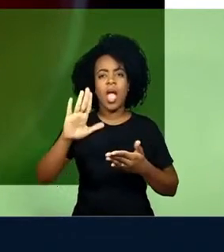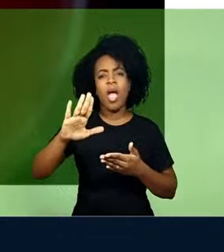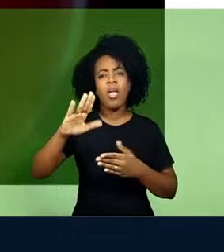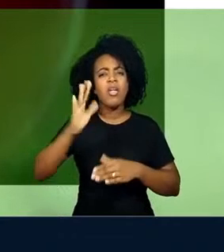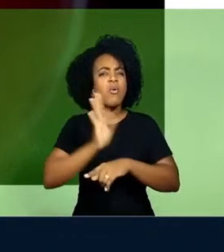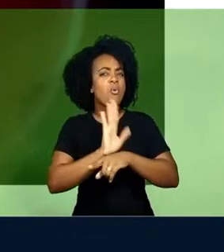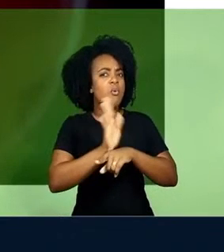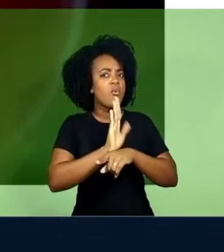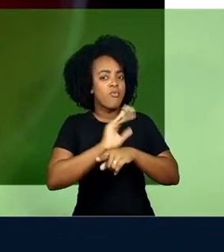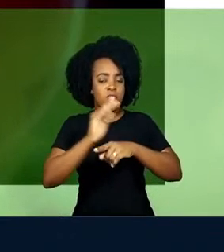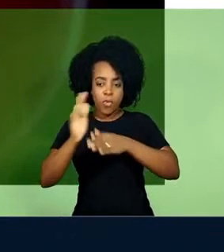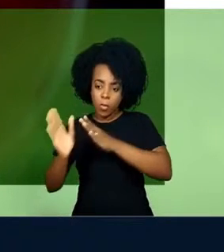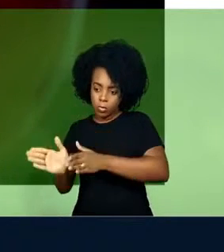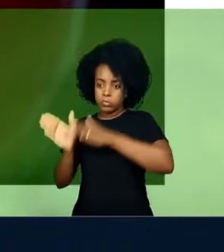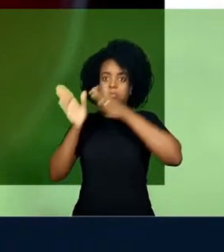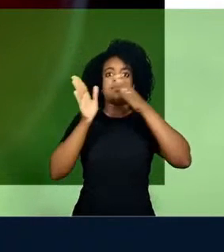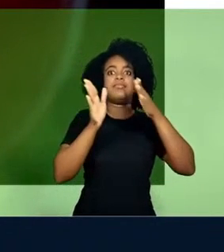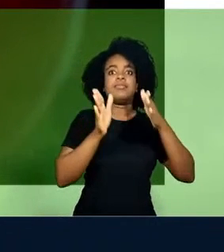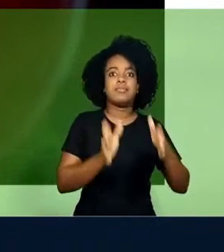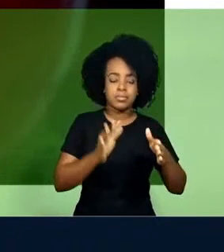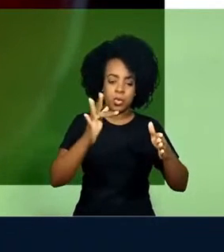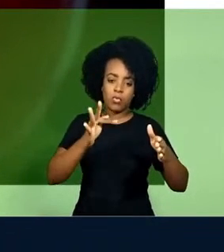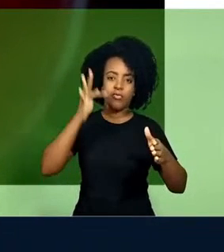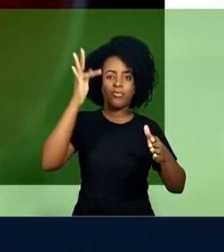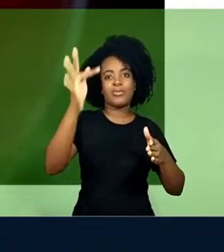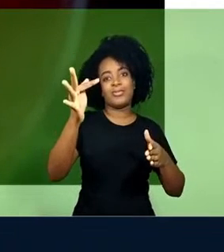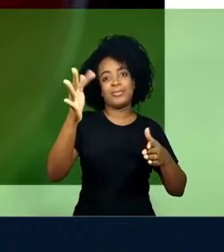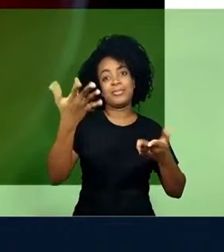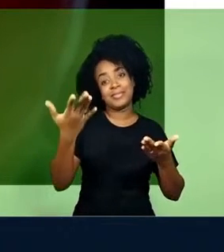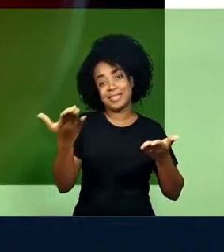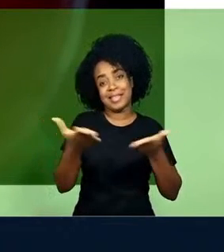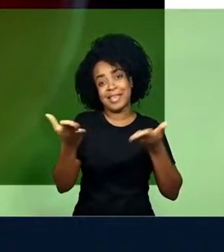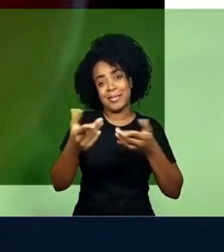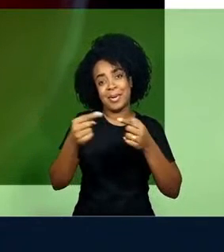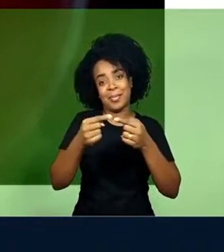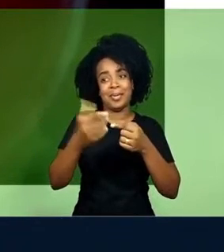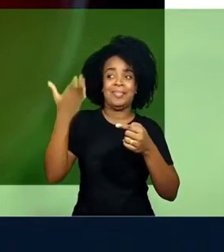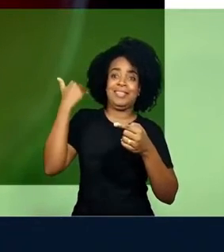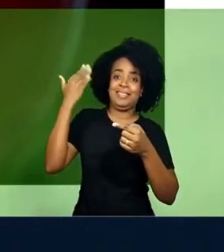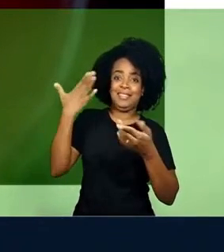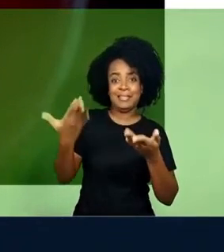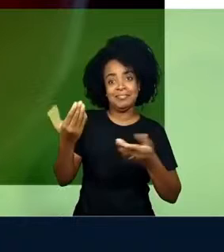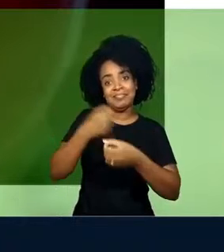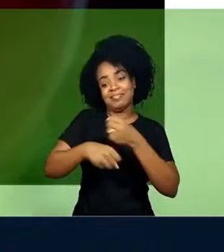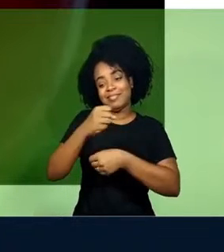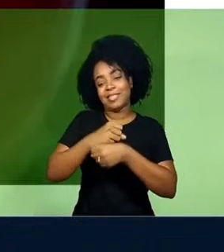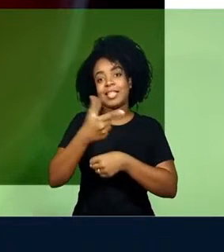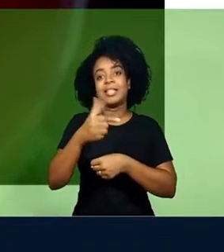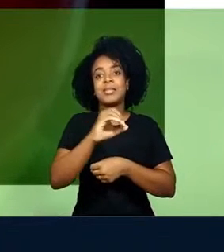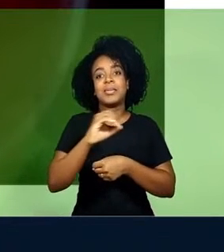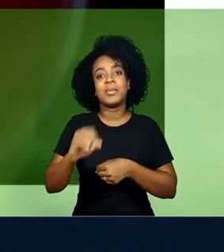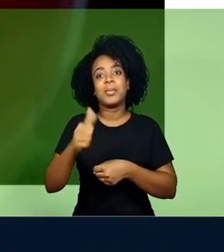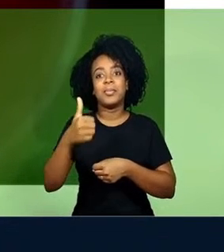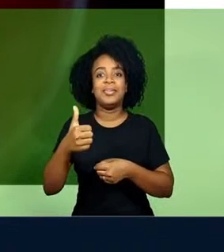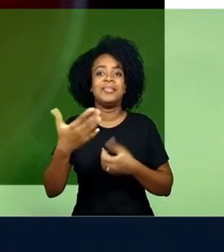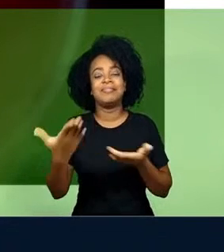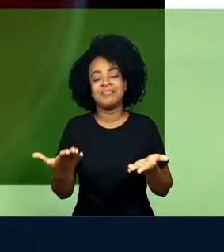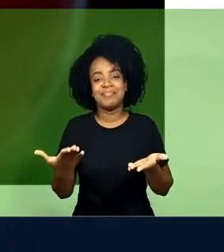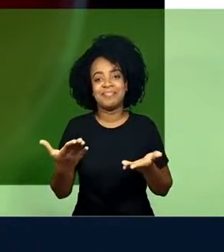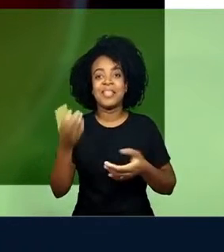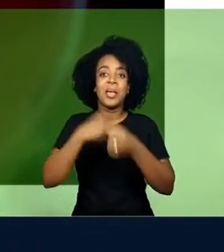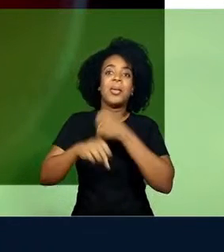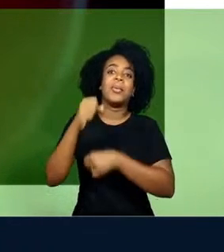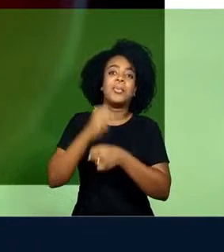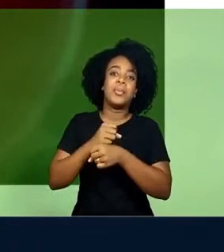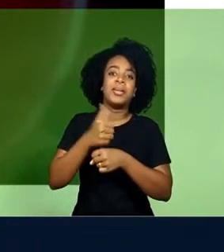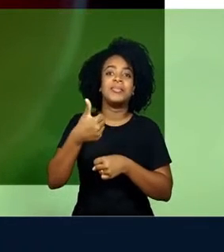gigantesco para um futuro que, para nós, já não é mais futuro, 2001, era um futuro distante para